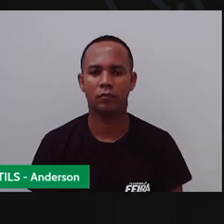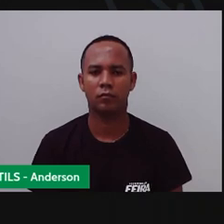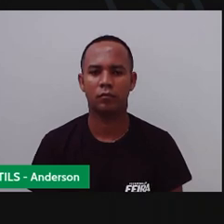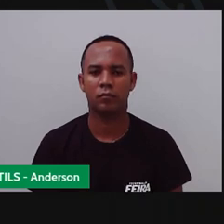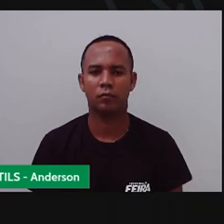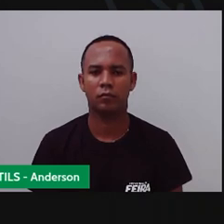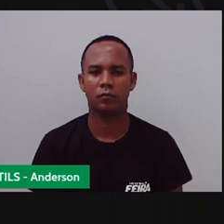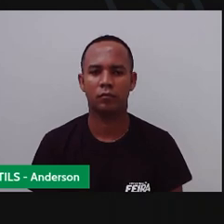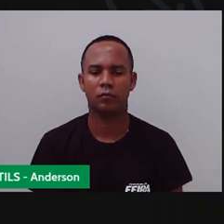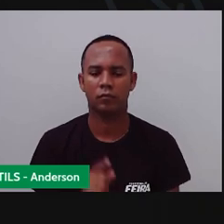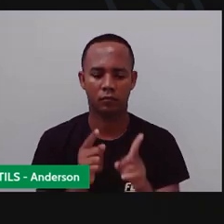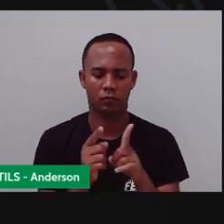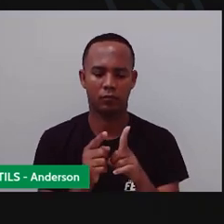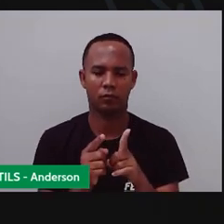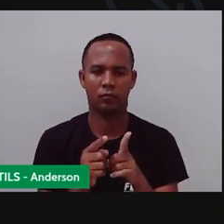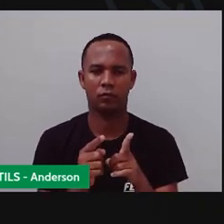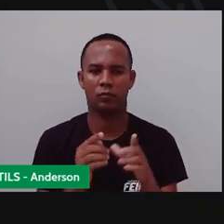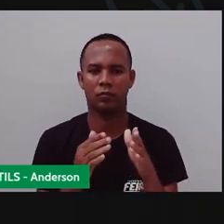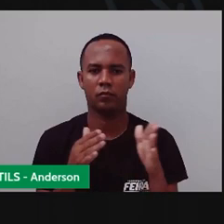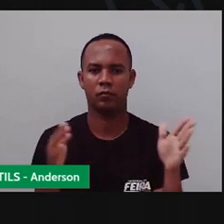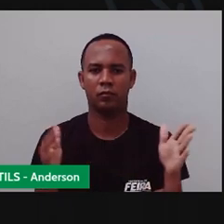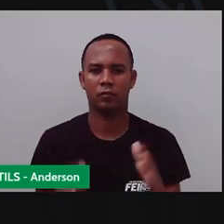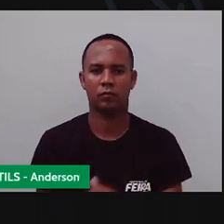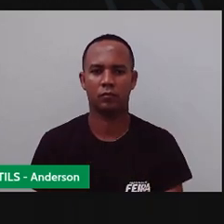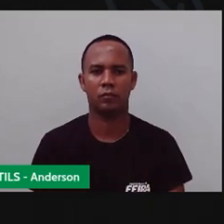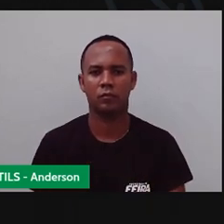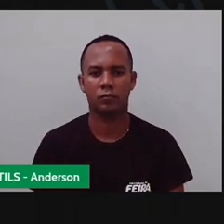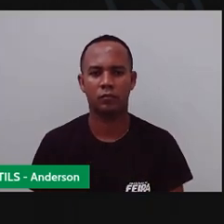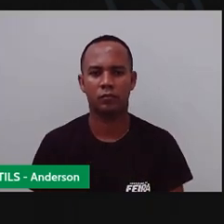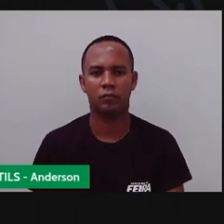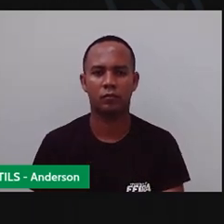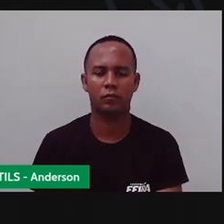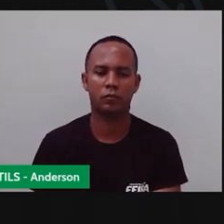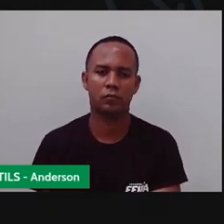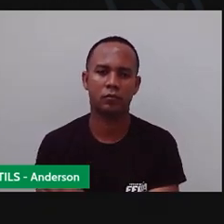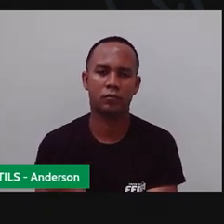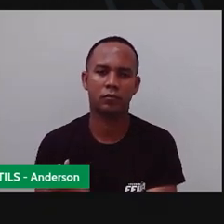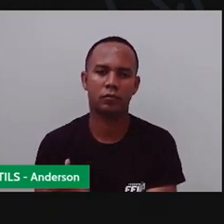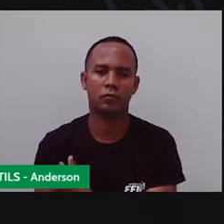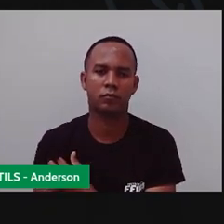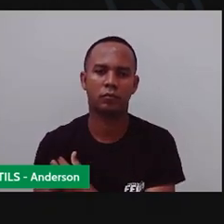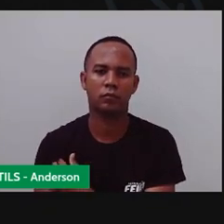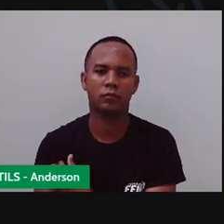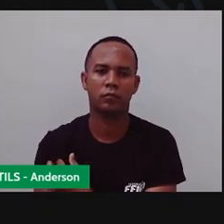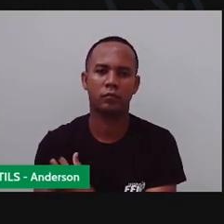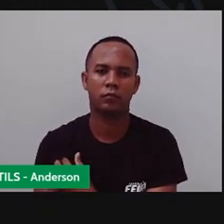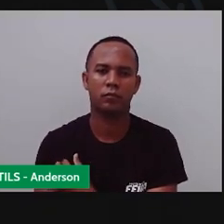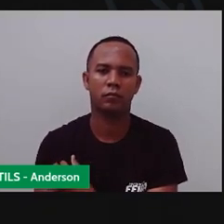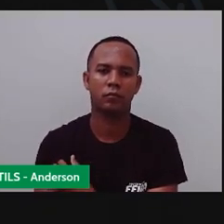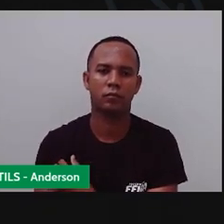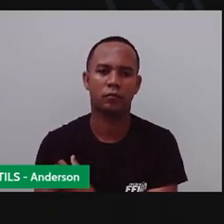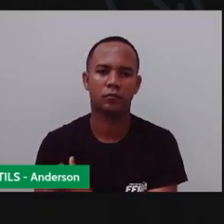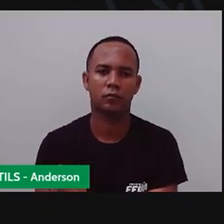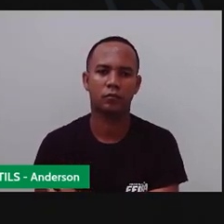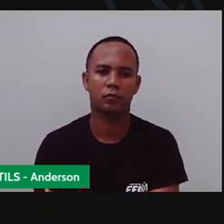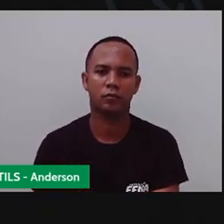um menor. A gente vai juntar de novo. E vai fazer aquele cortezinho que a Pró deu aqui, ó.